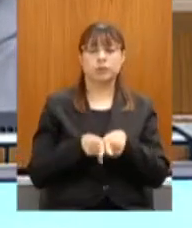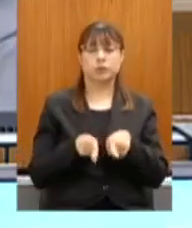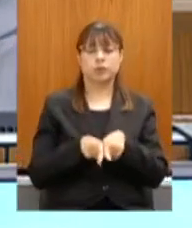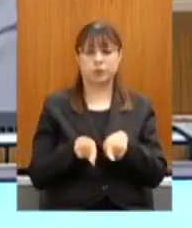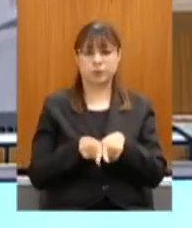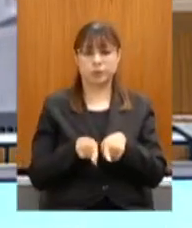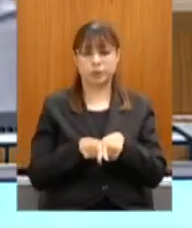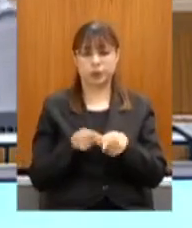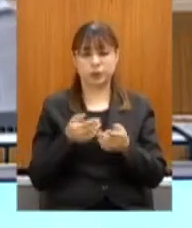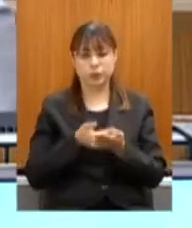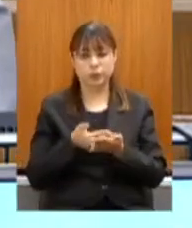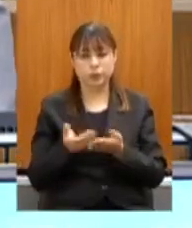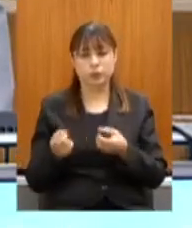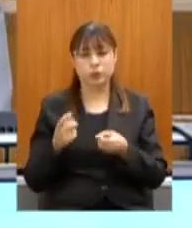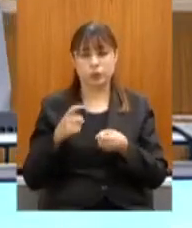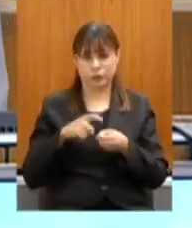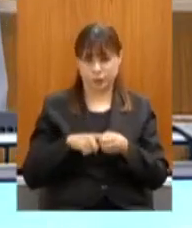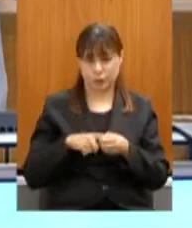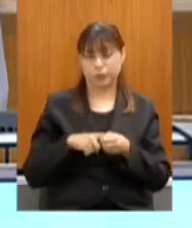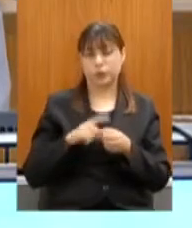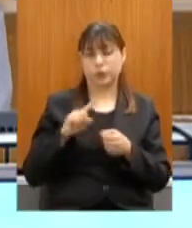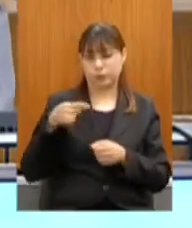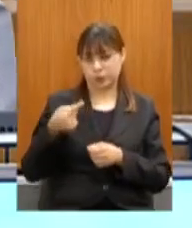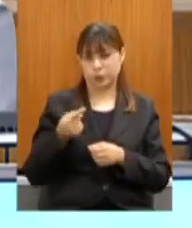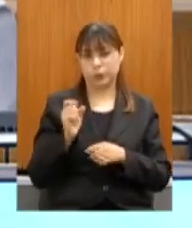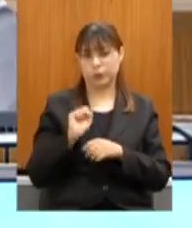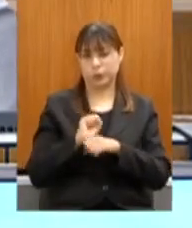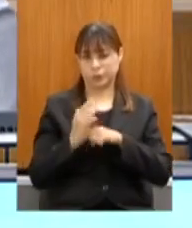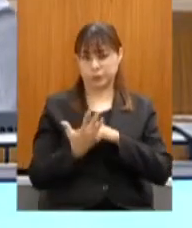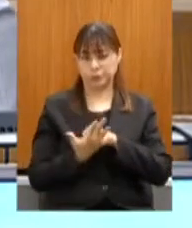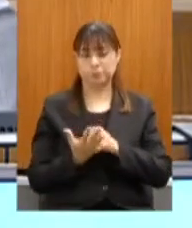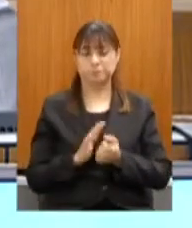já numa retomada entre Covid. Pode passar, por favor.